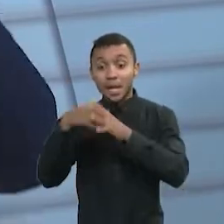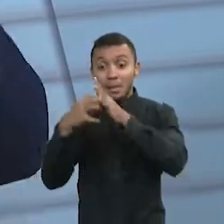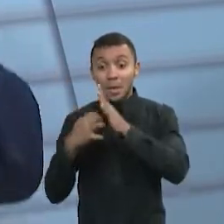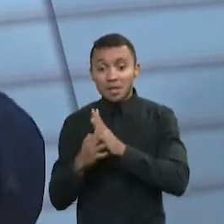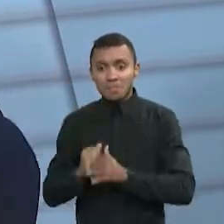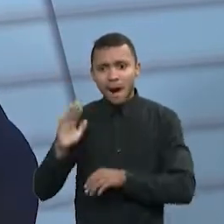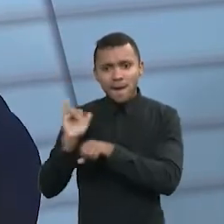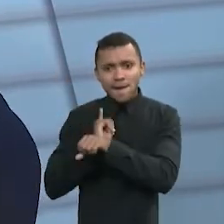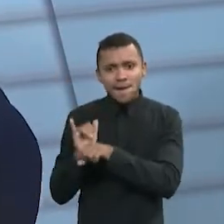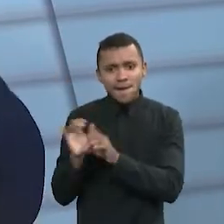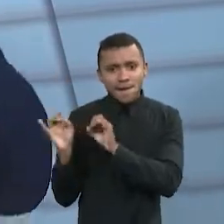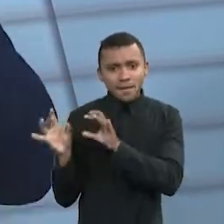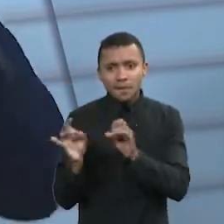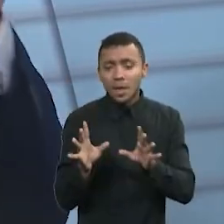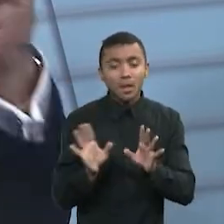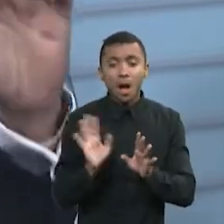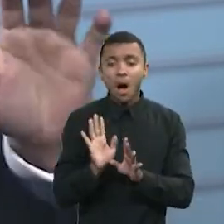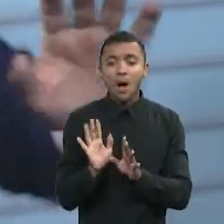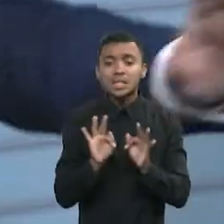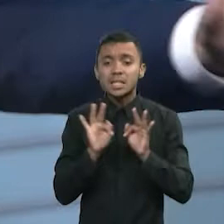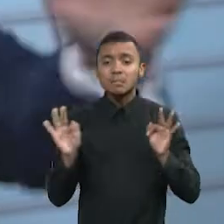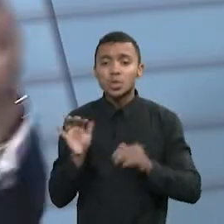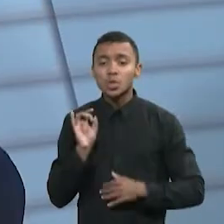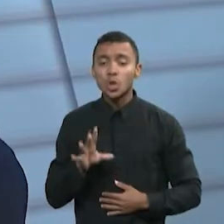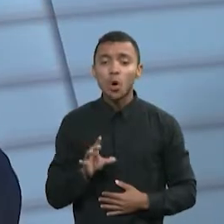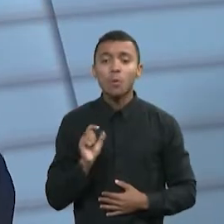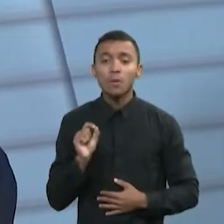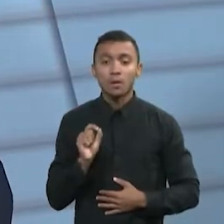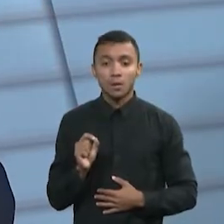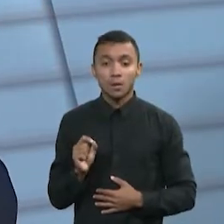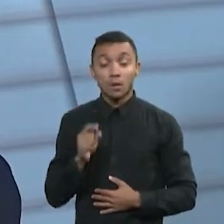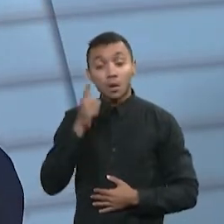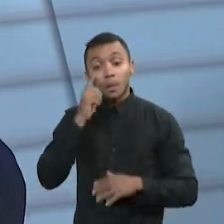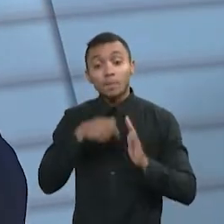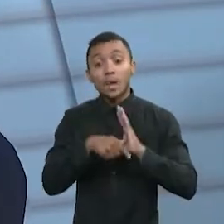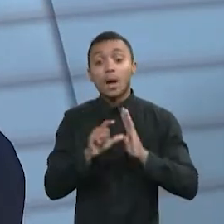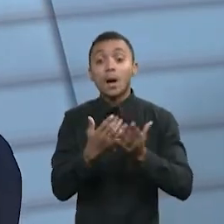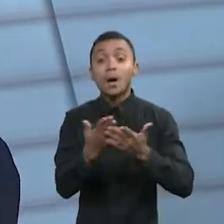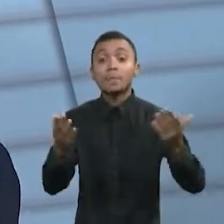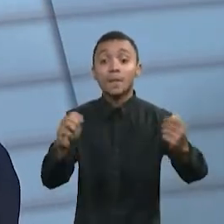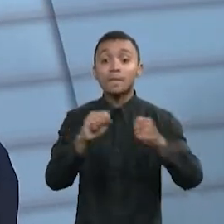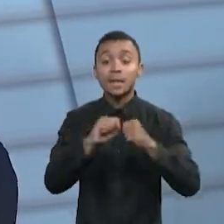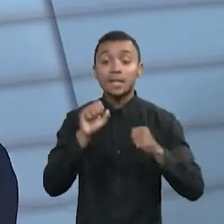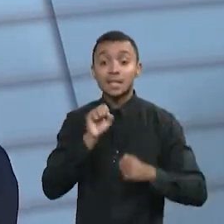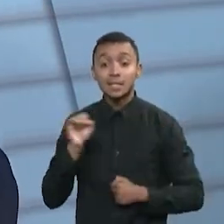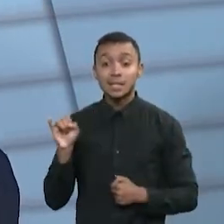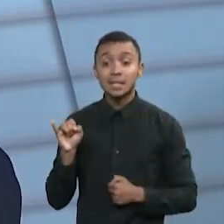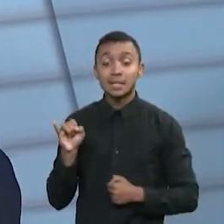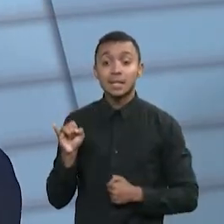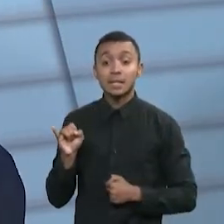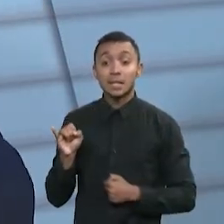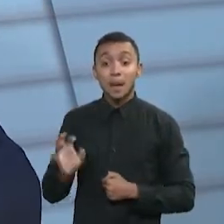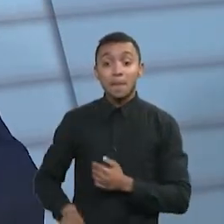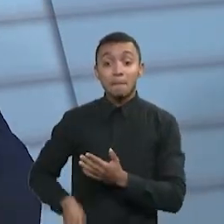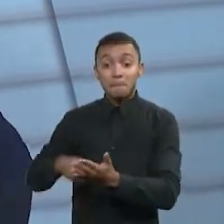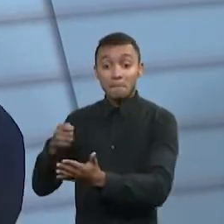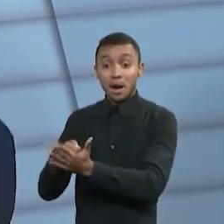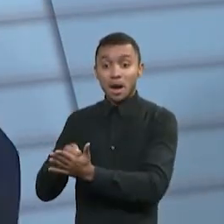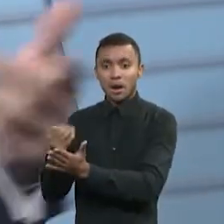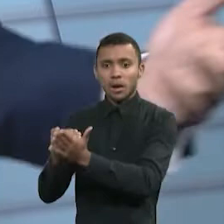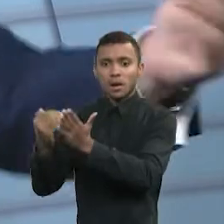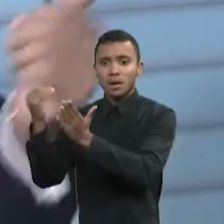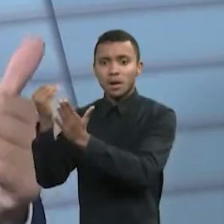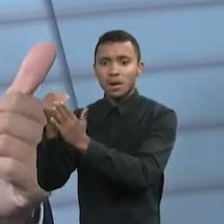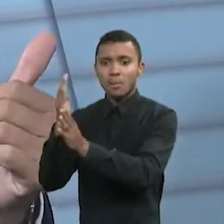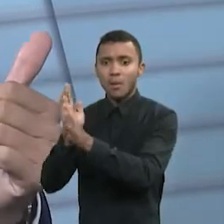apenas repassou o aumento. Aí não pode? Não, você vai fazer simplesmente, vai ter um aumento da sua carga tributária só porque você